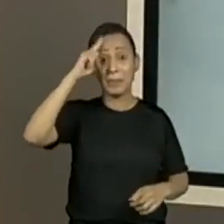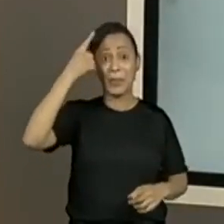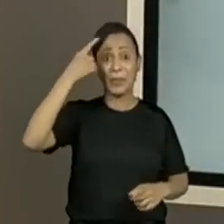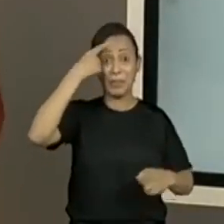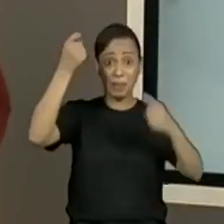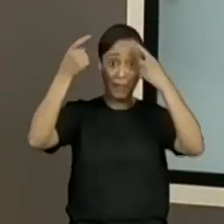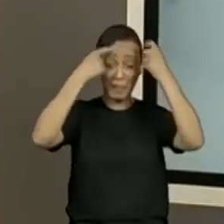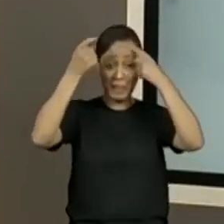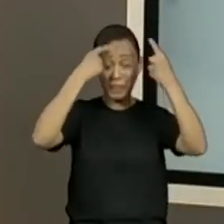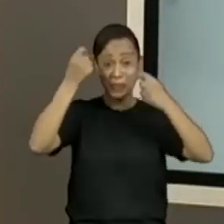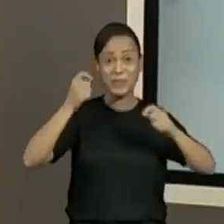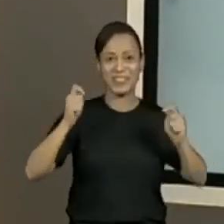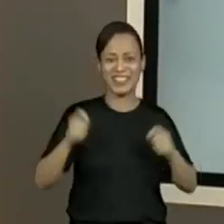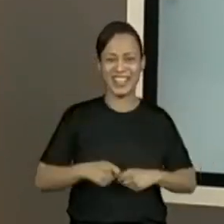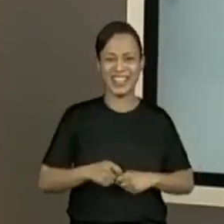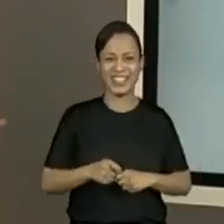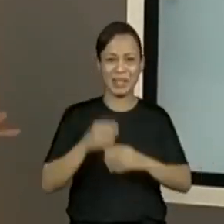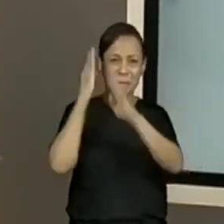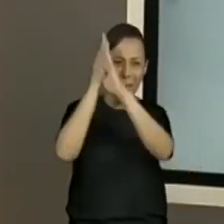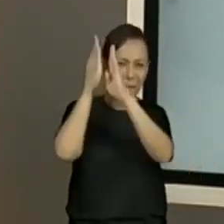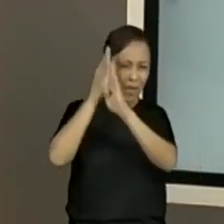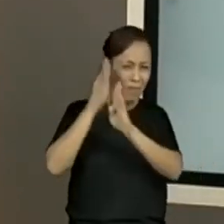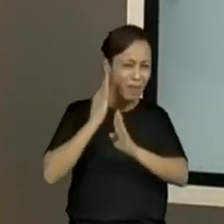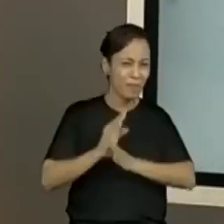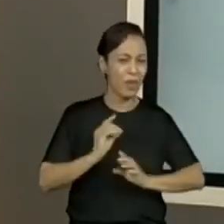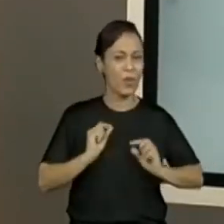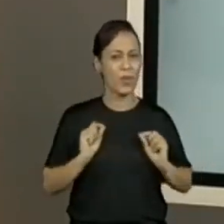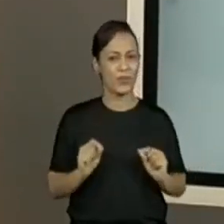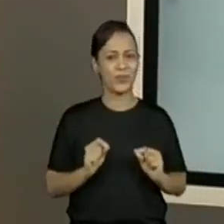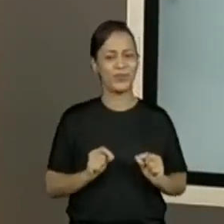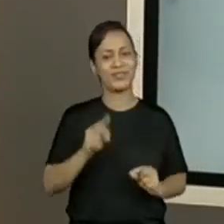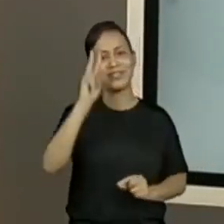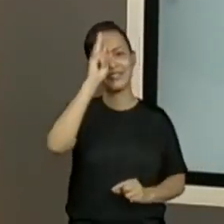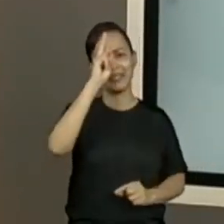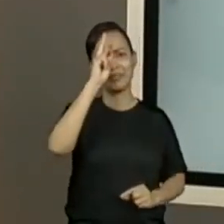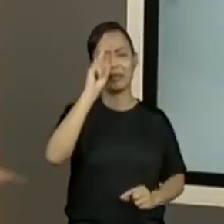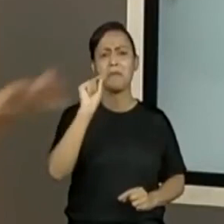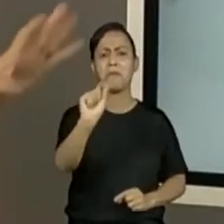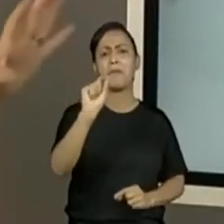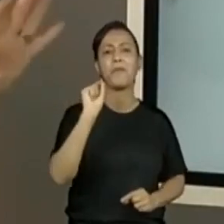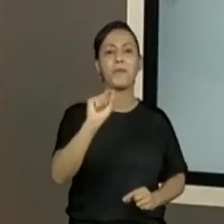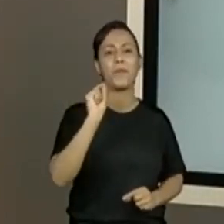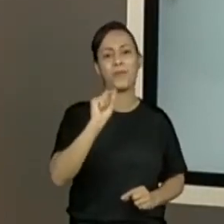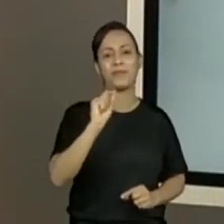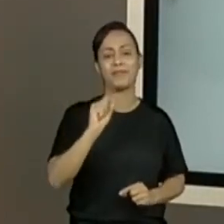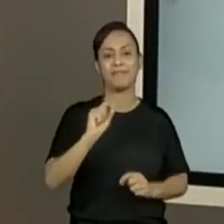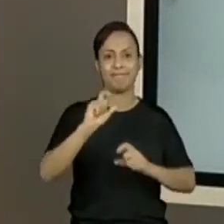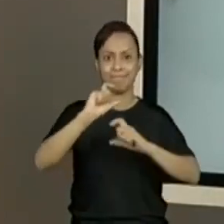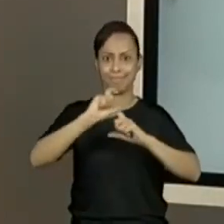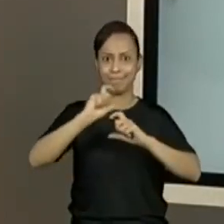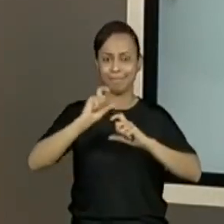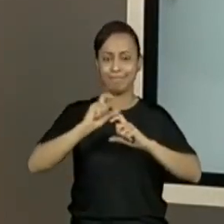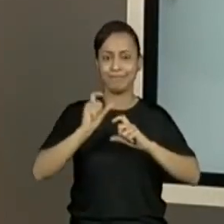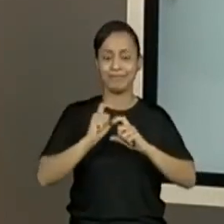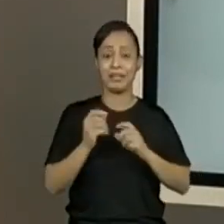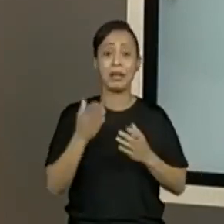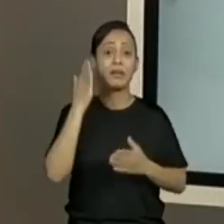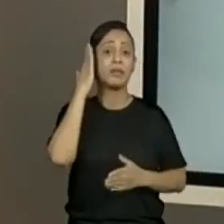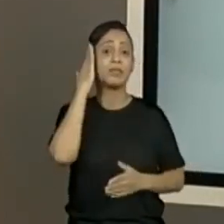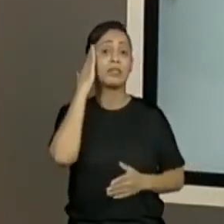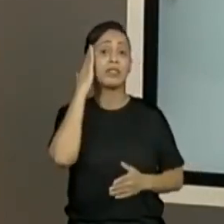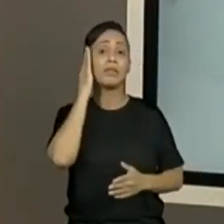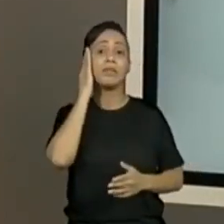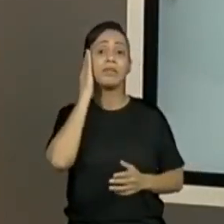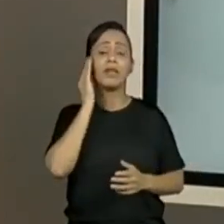adivinha. Por quê? É o momento mais gostoso que a gente retoma a questão da tradição e a dar start para aquelas, aquele